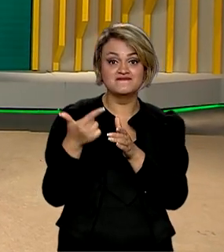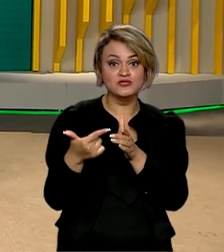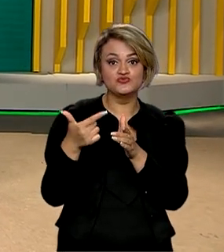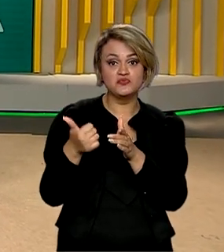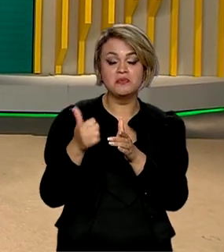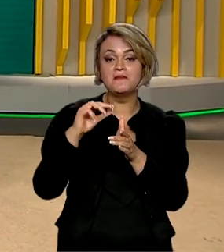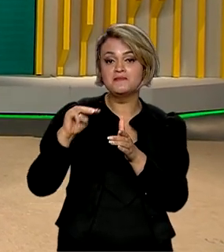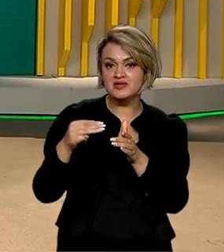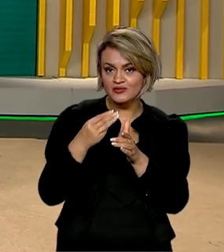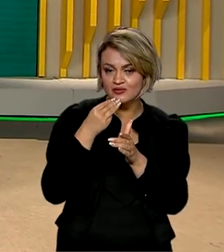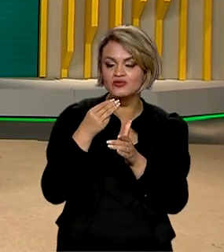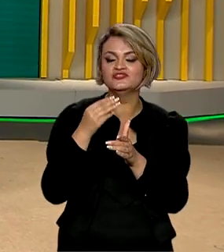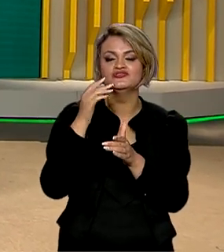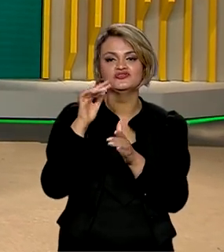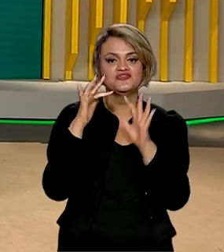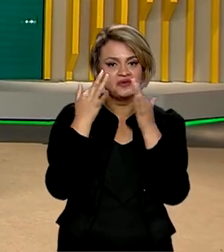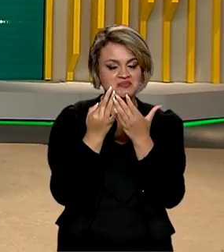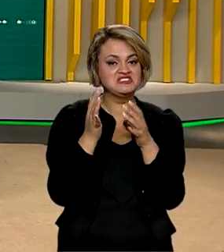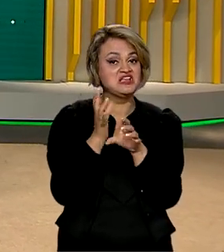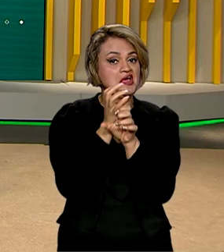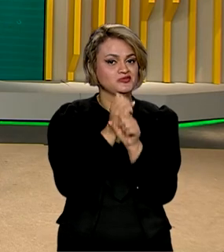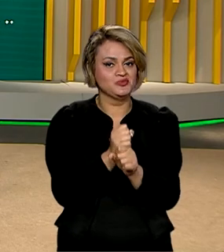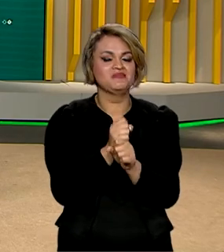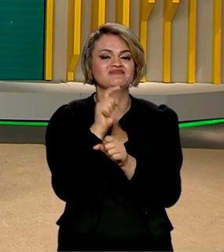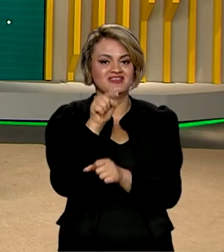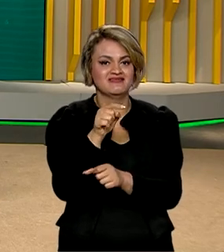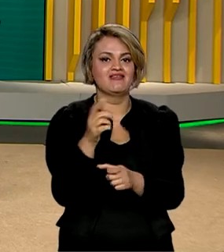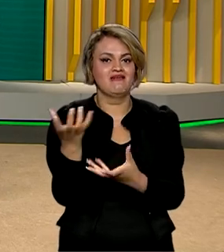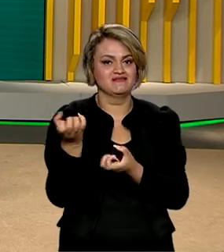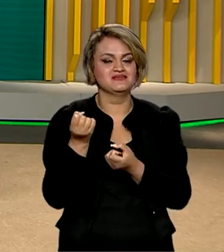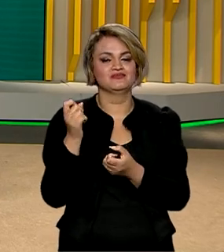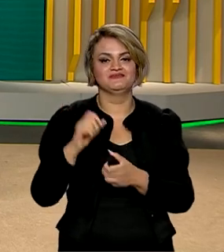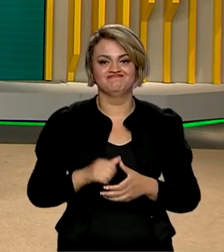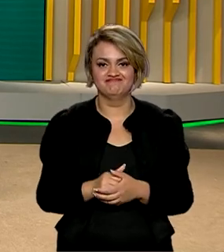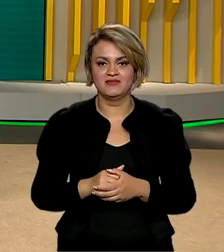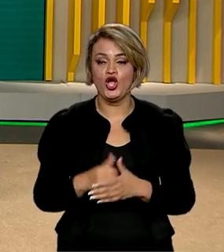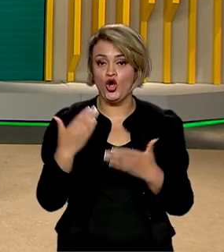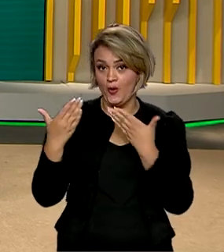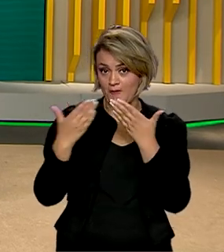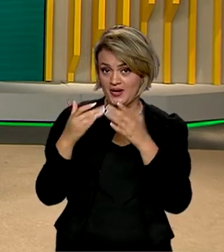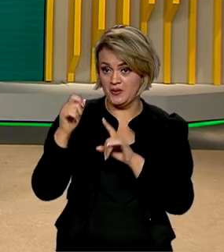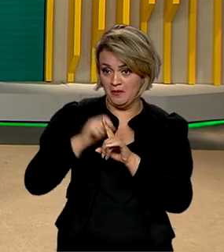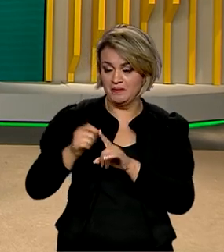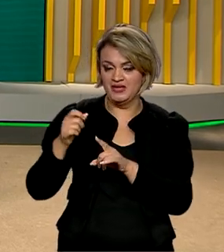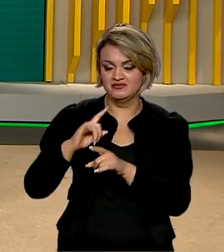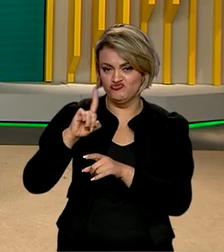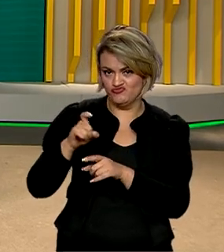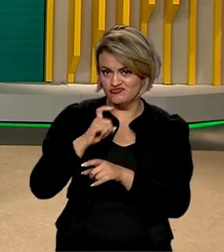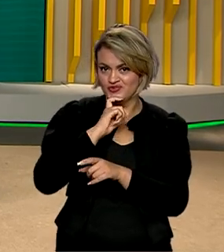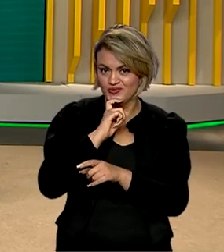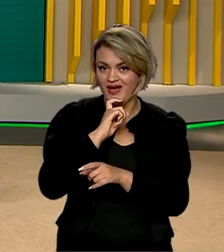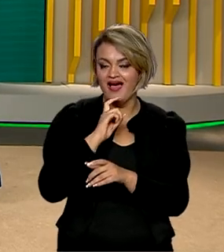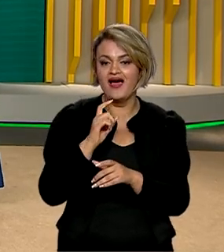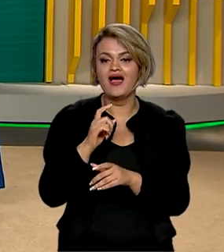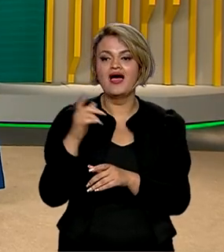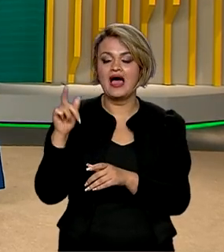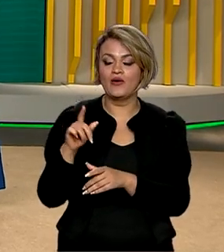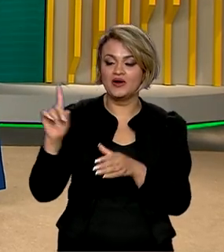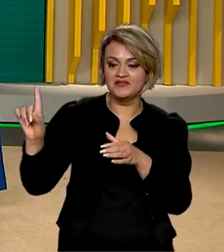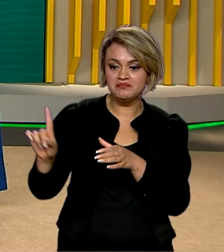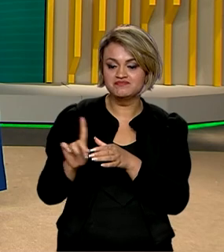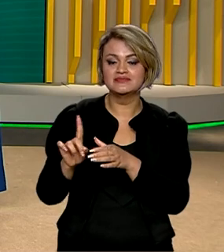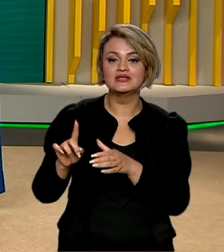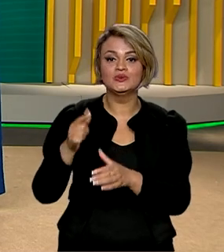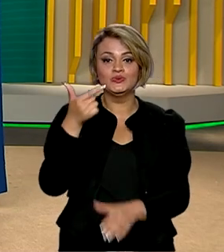famílias passam a ser beneficiadas no país. É, Roberto, na comparação com o mês passado, o mês de julho, o programa vai